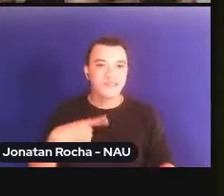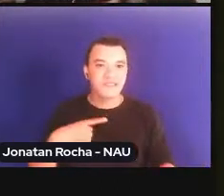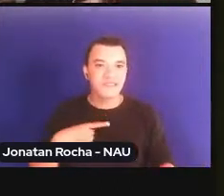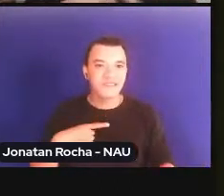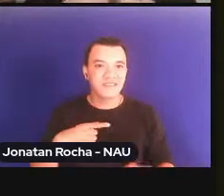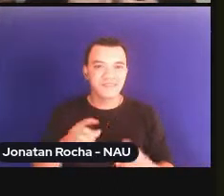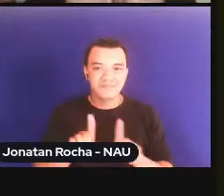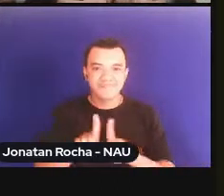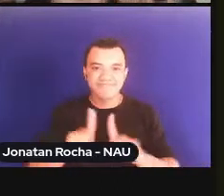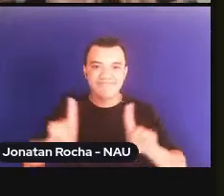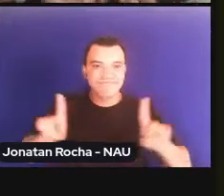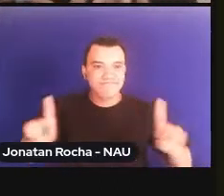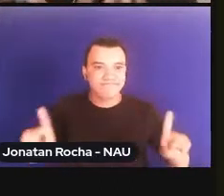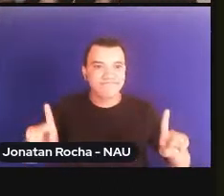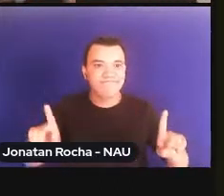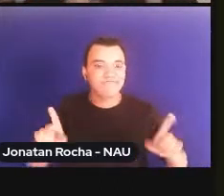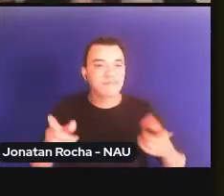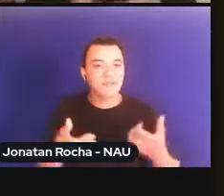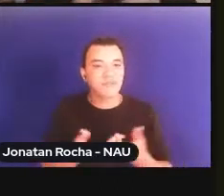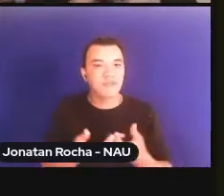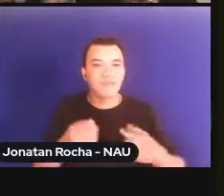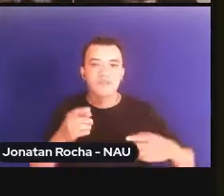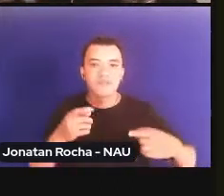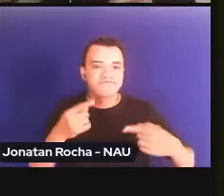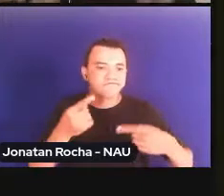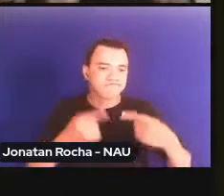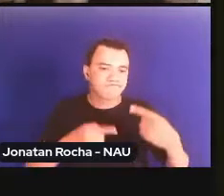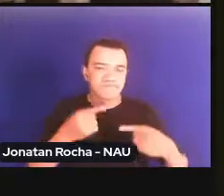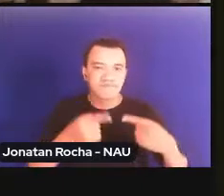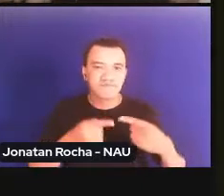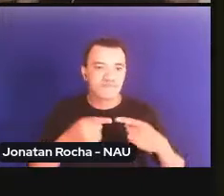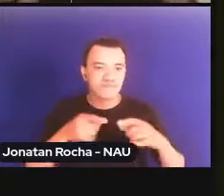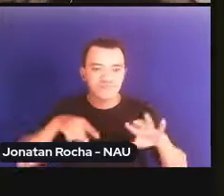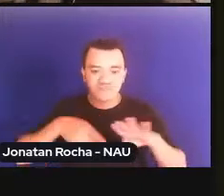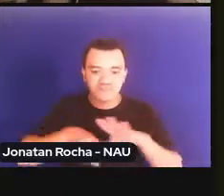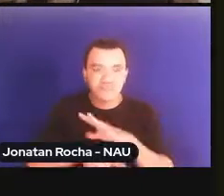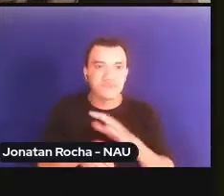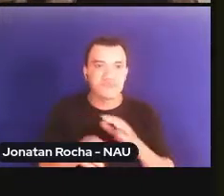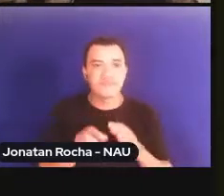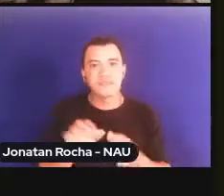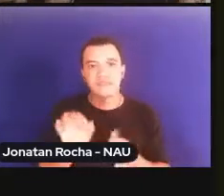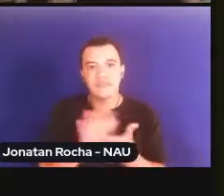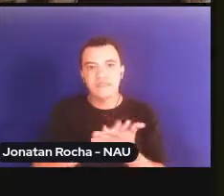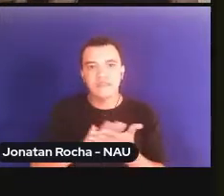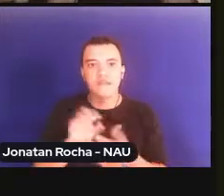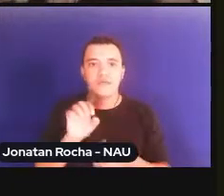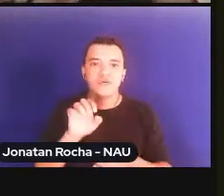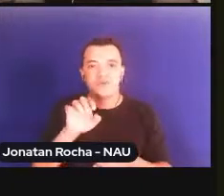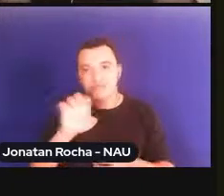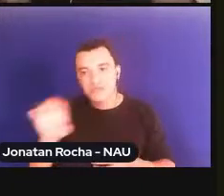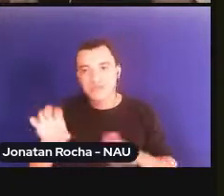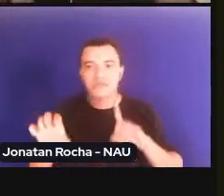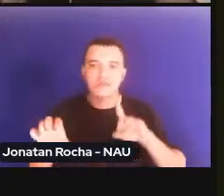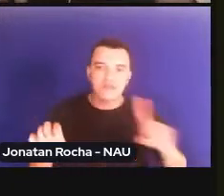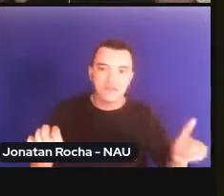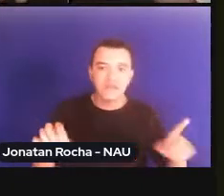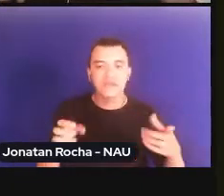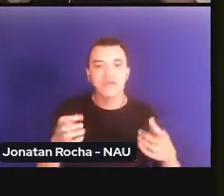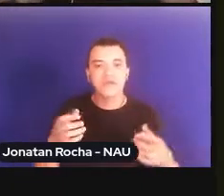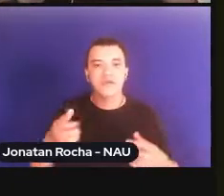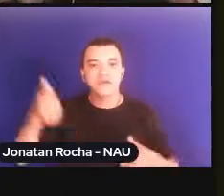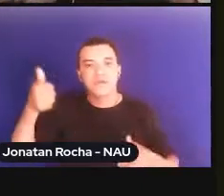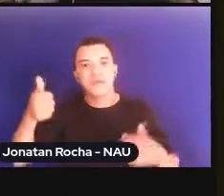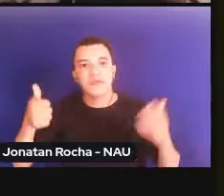superficial, sem grandes discussões, só de direita e esquerda, bem ou mal, cidadão de bem ou não, ou